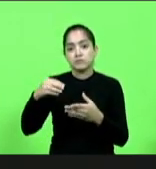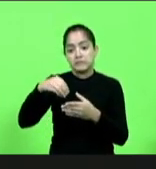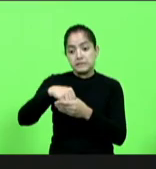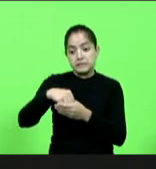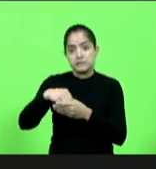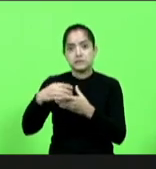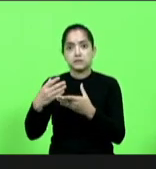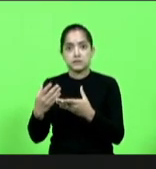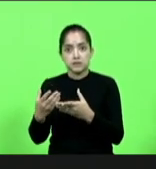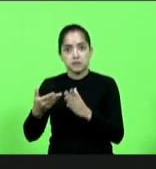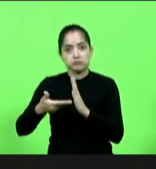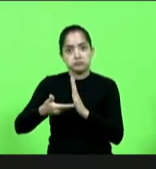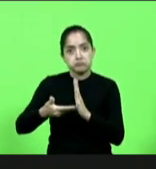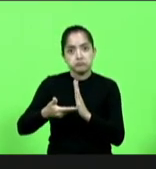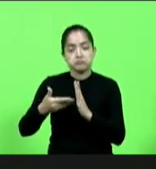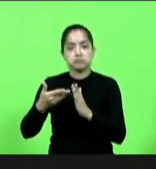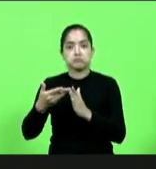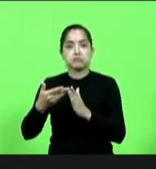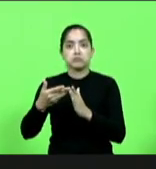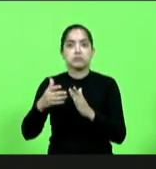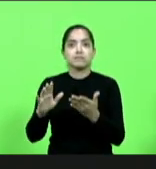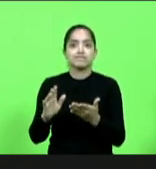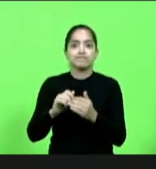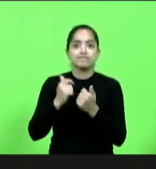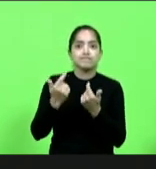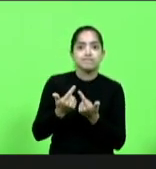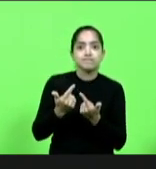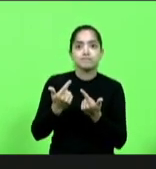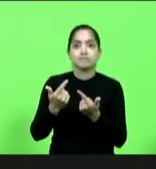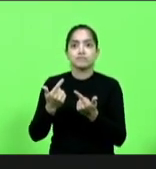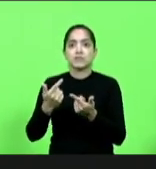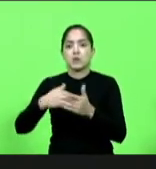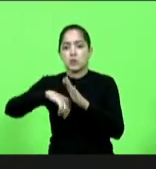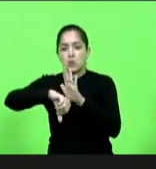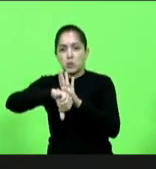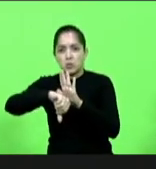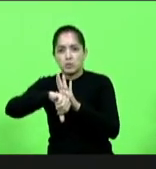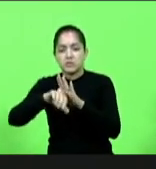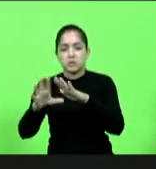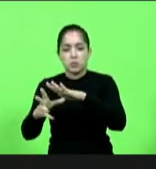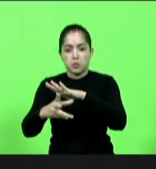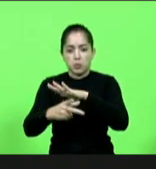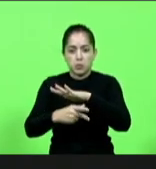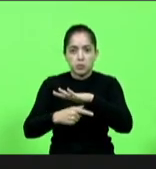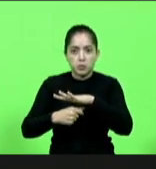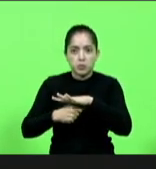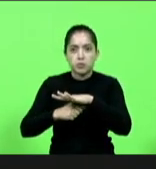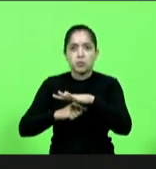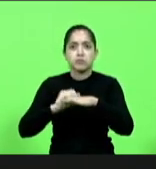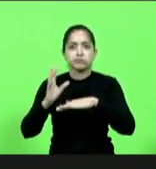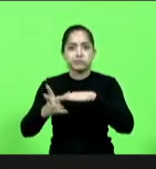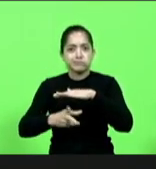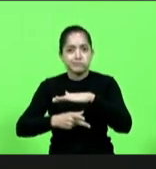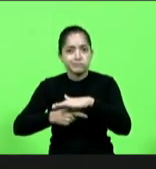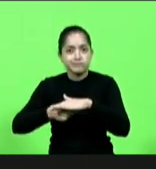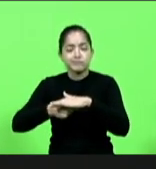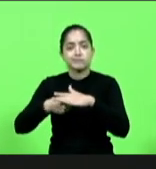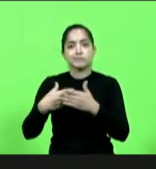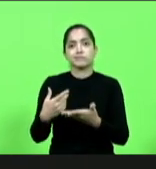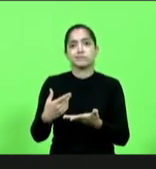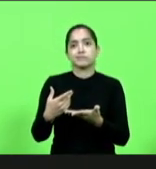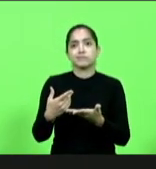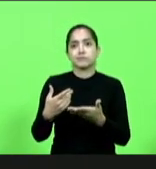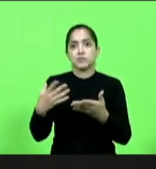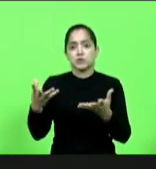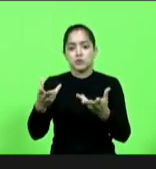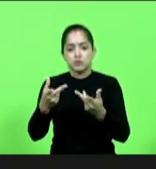ou dentro de uma assembleia ele comete os crimes de corrupção ativa passiva se ele comete de valversação de contrato se ele não tem o zelo